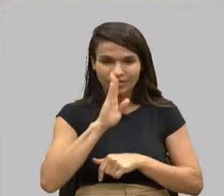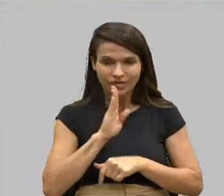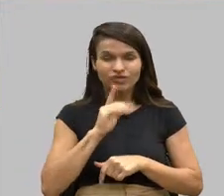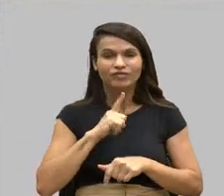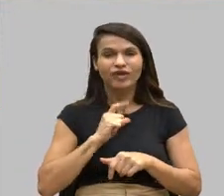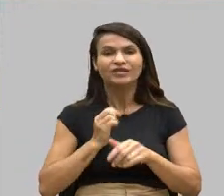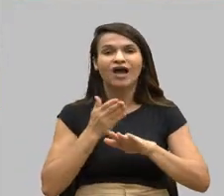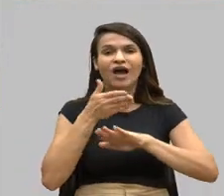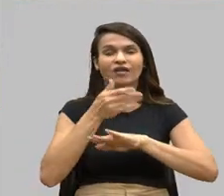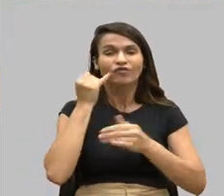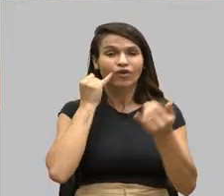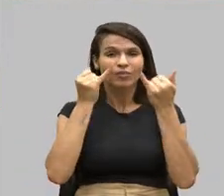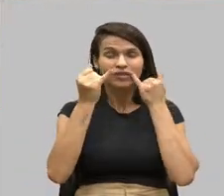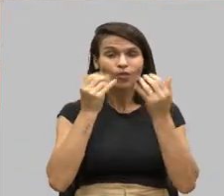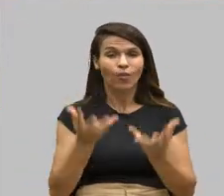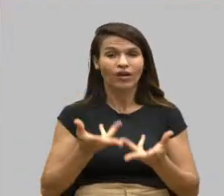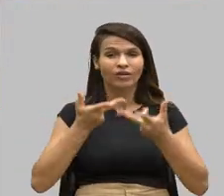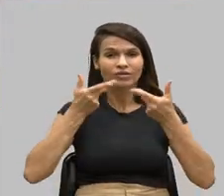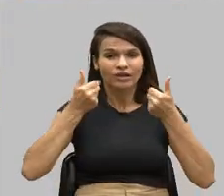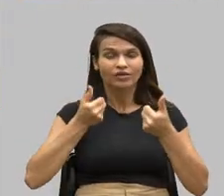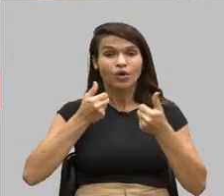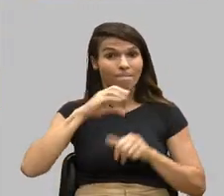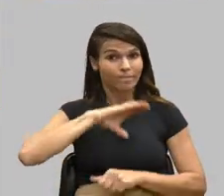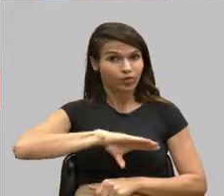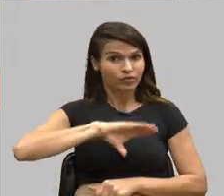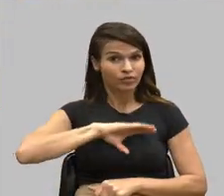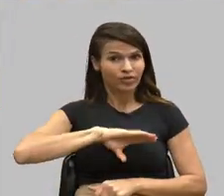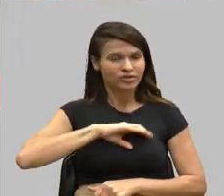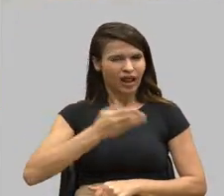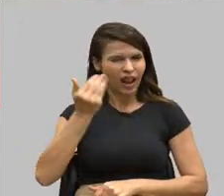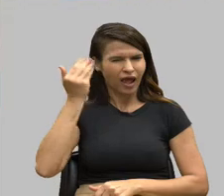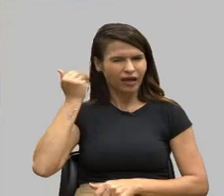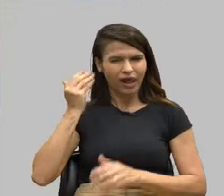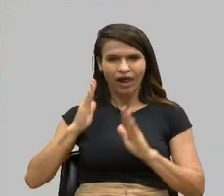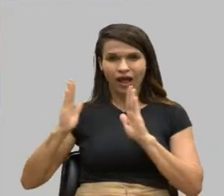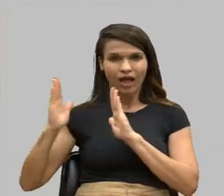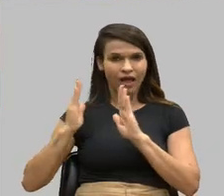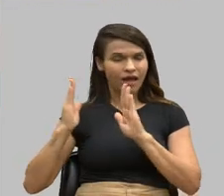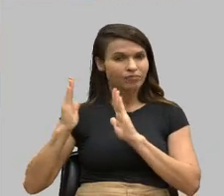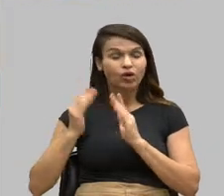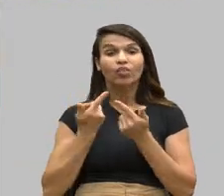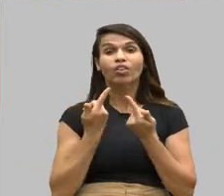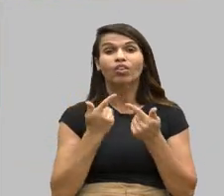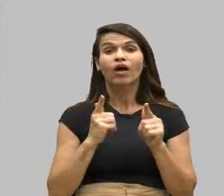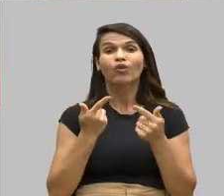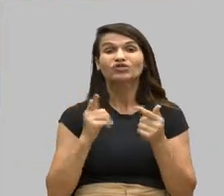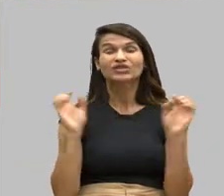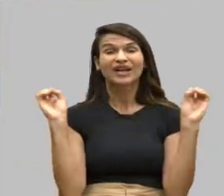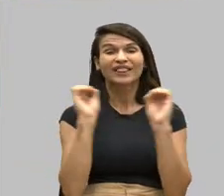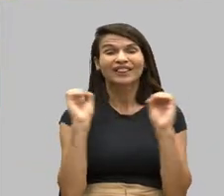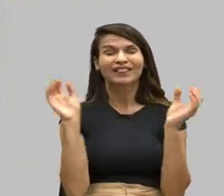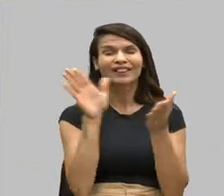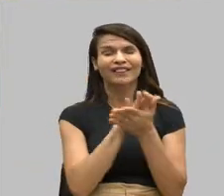acesso à informação de qualidade em português. Naquela época, não se tinha nada.